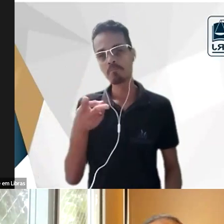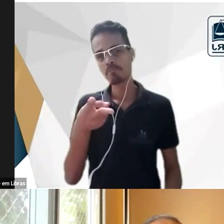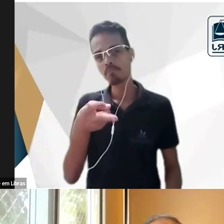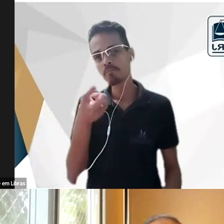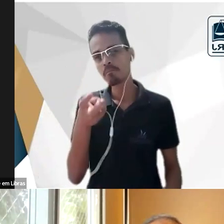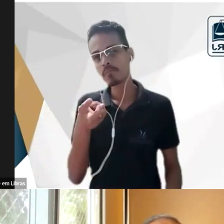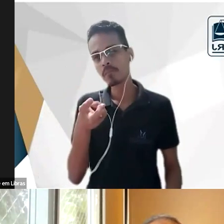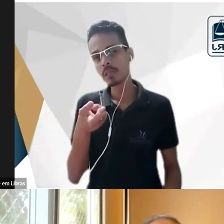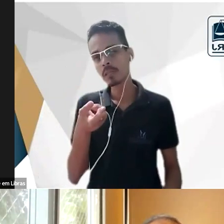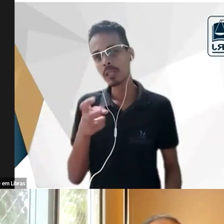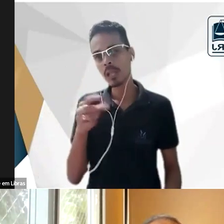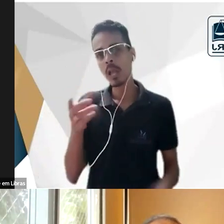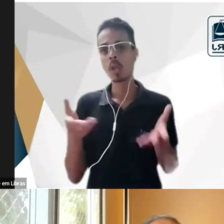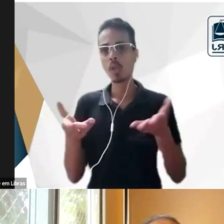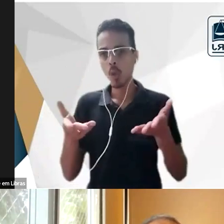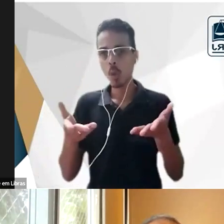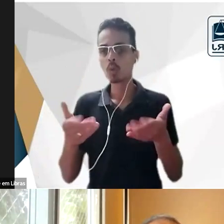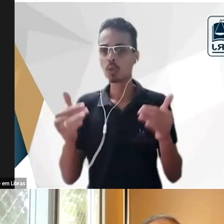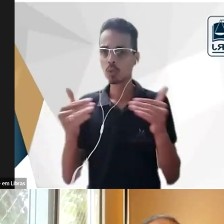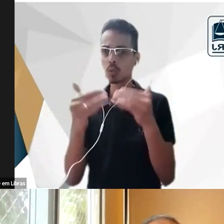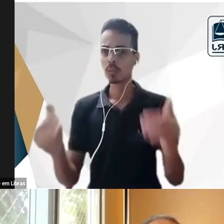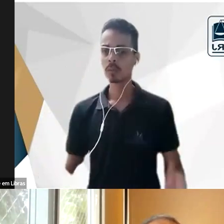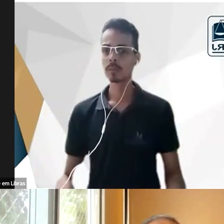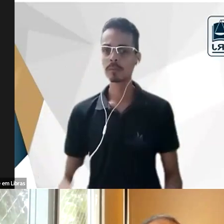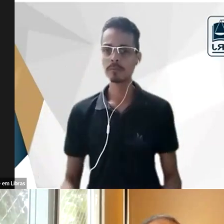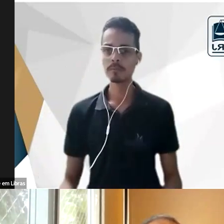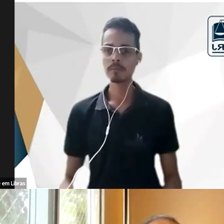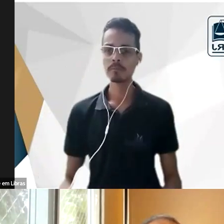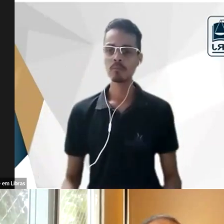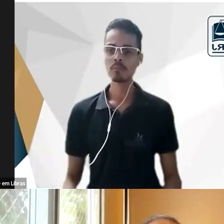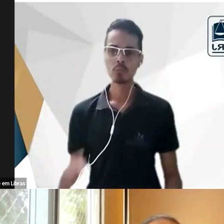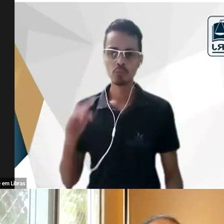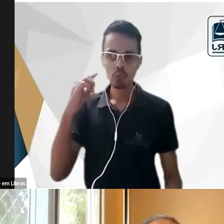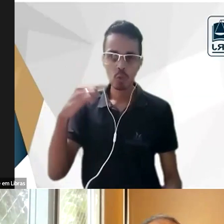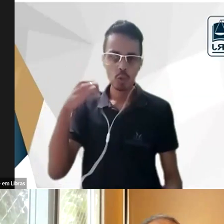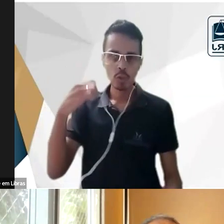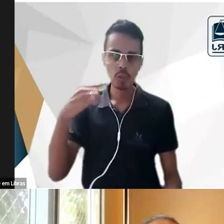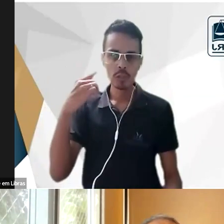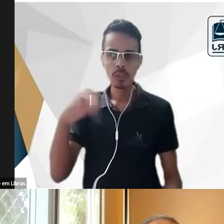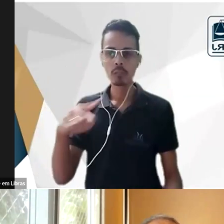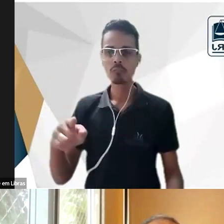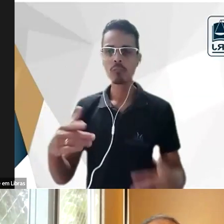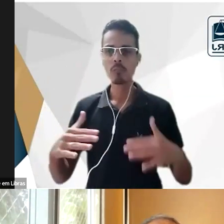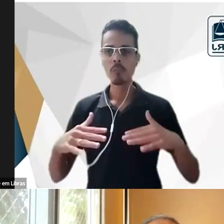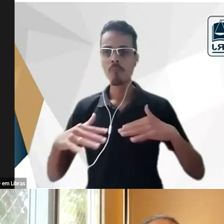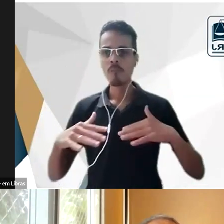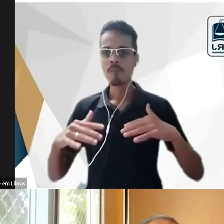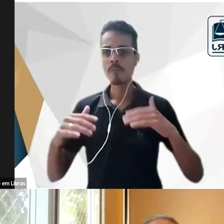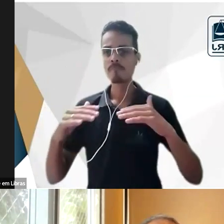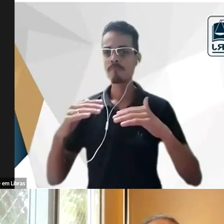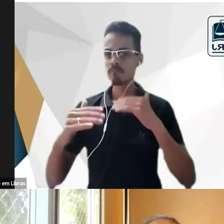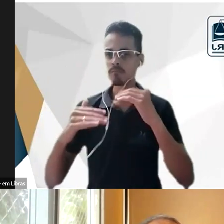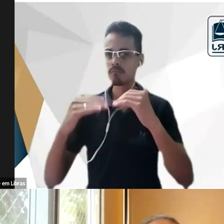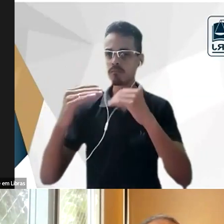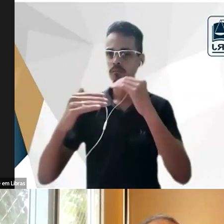é visão atual do direito o direito como organismo que se desenvolve e cujas partes